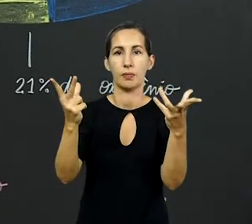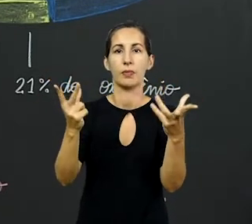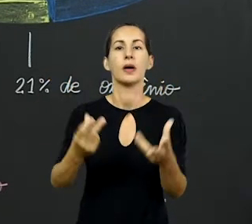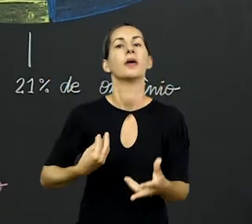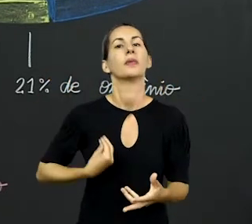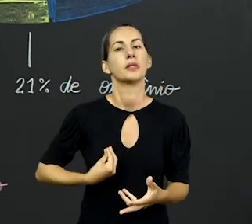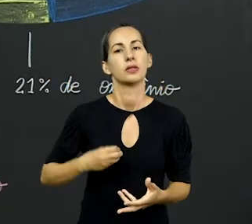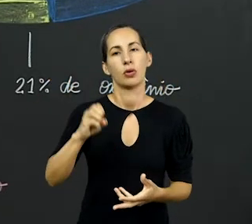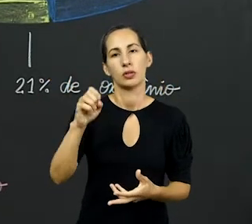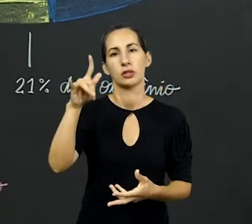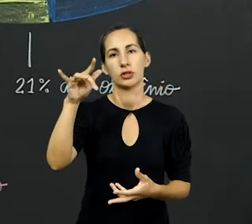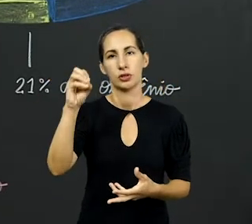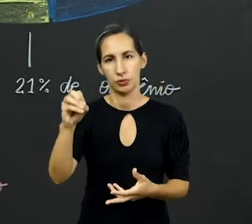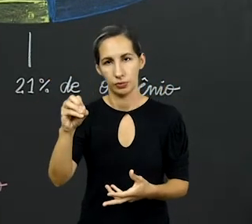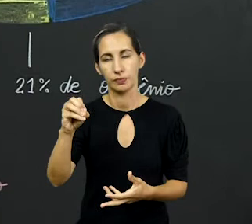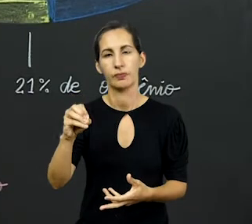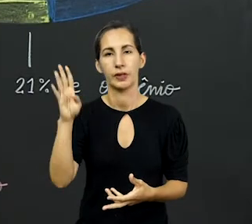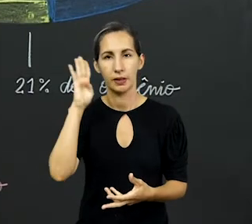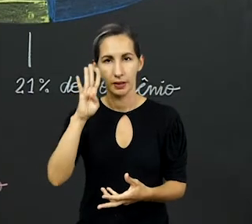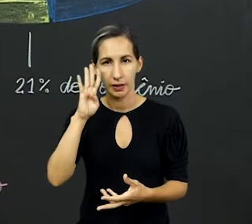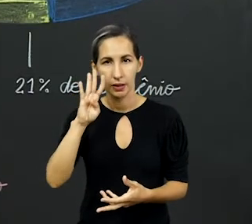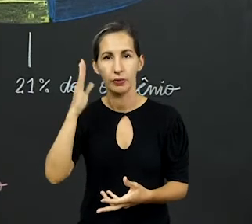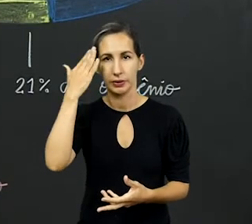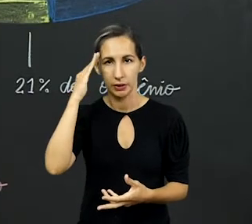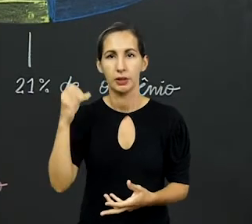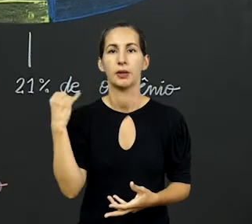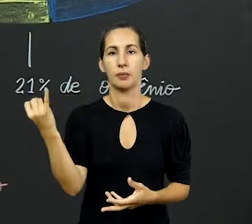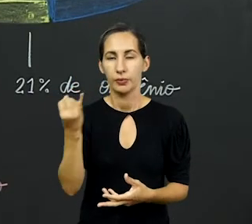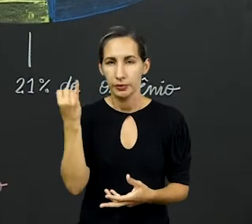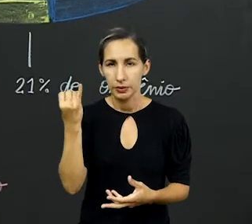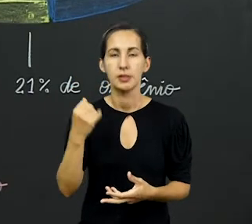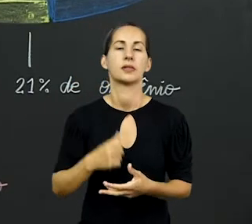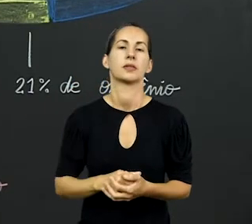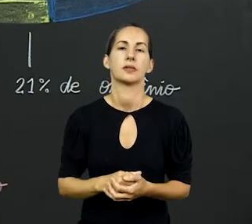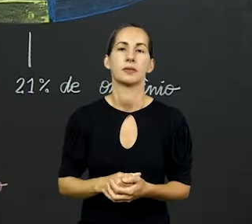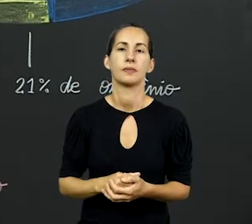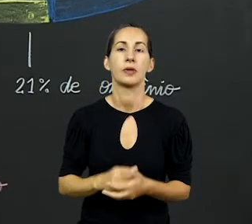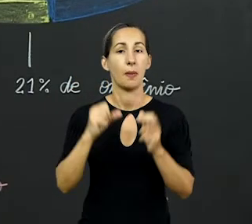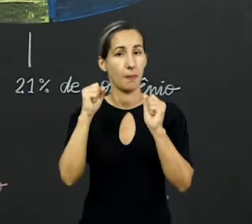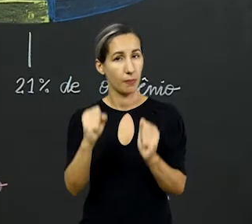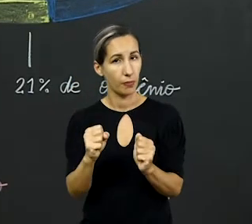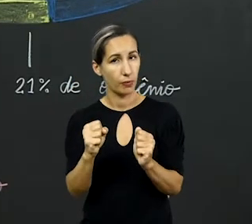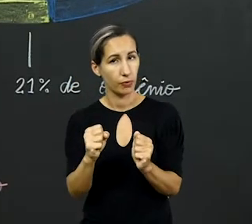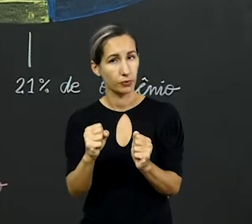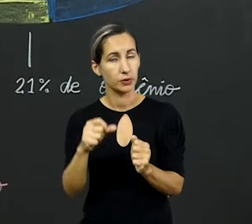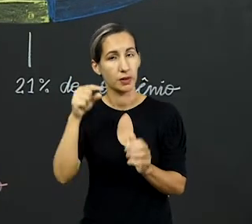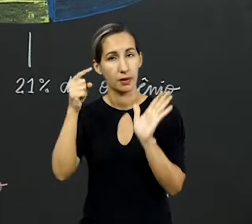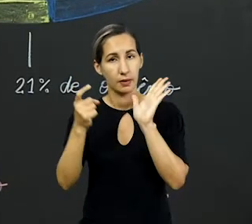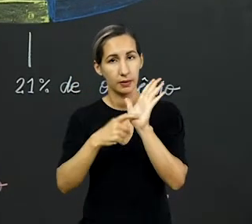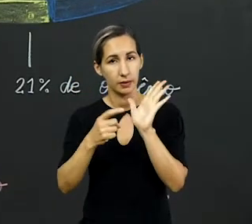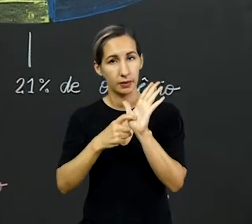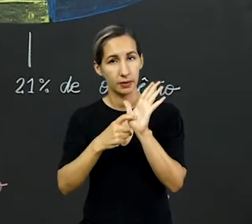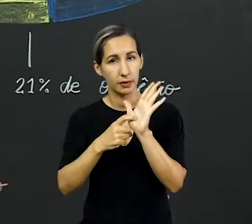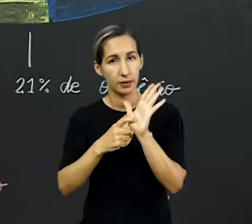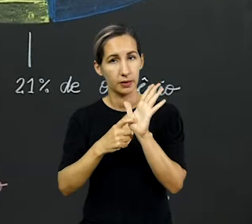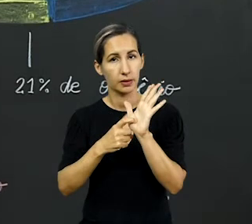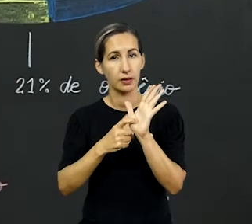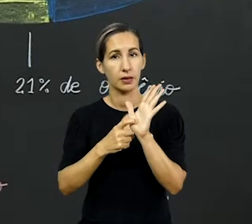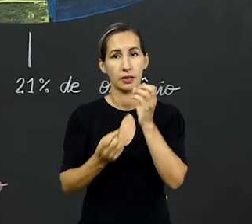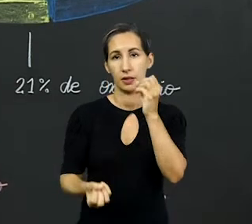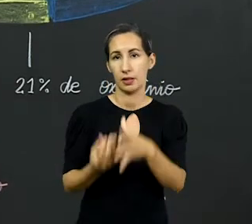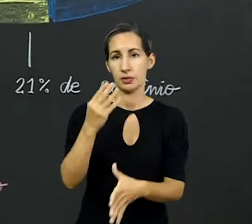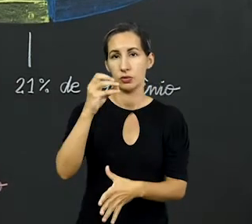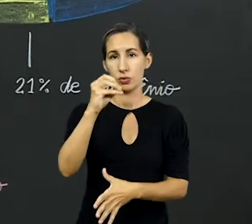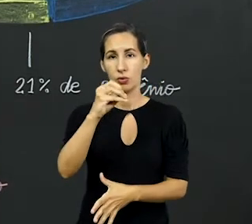presença de oxigênio. Isso é legal. Entendi a importância dele. Ele pode estar, então aqui, no nosso oxigênio, está na forma de